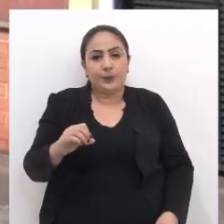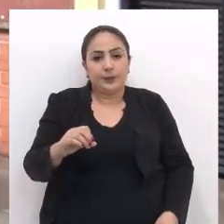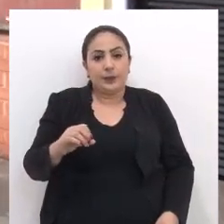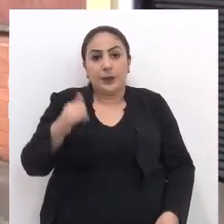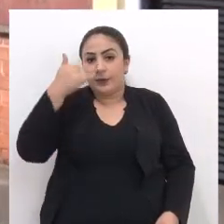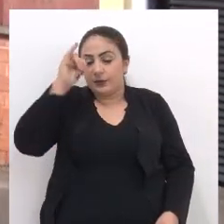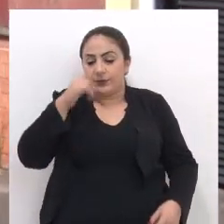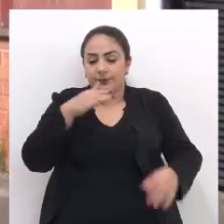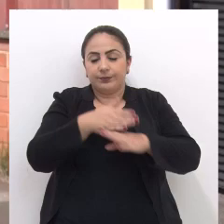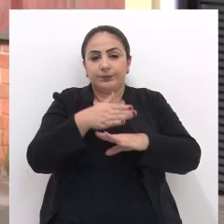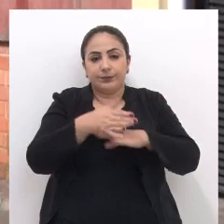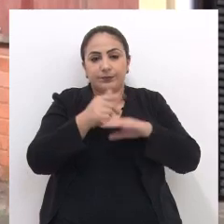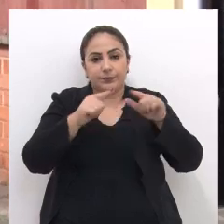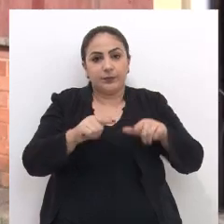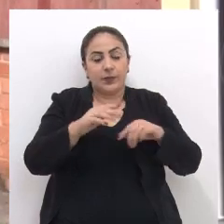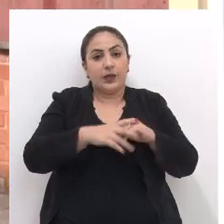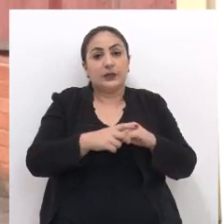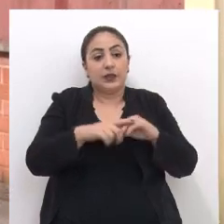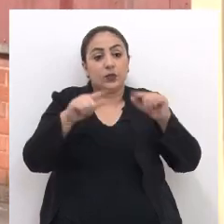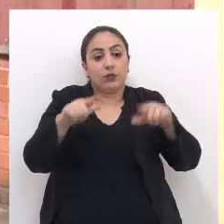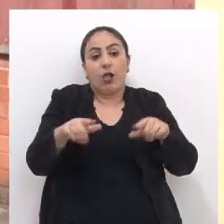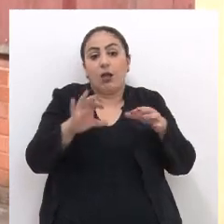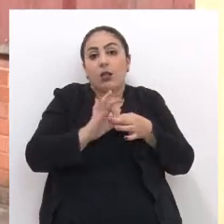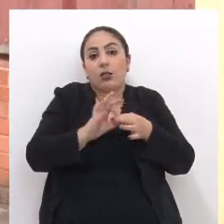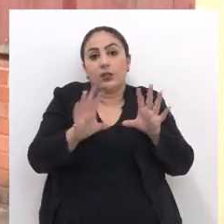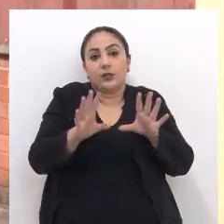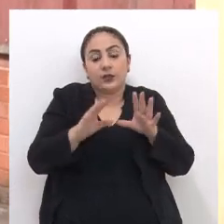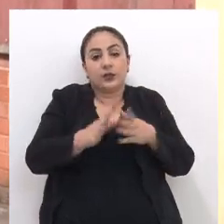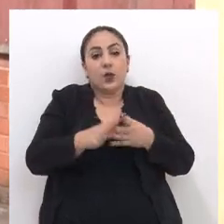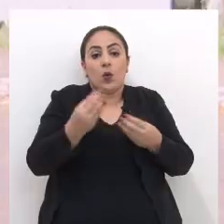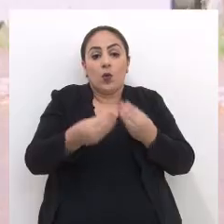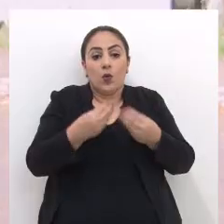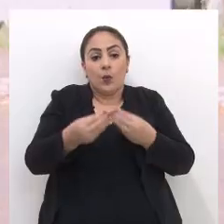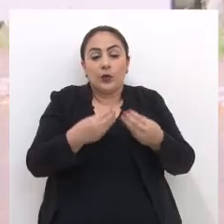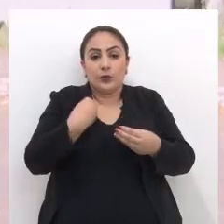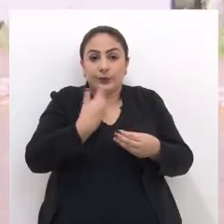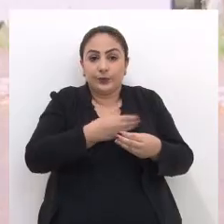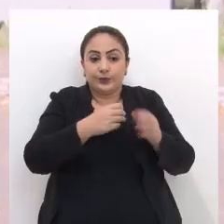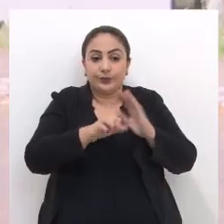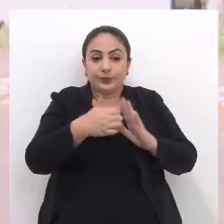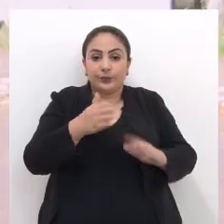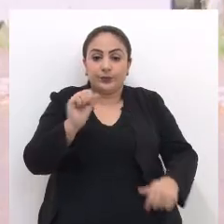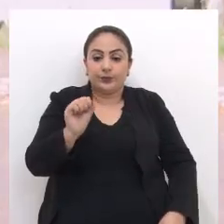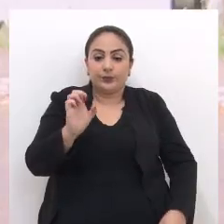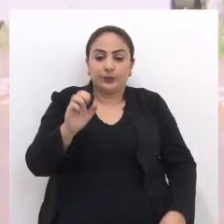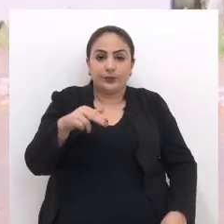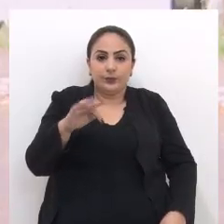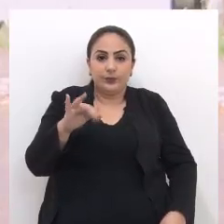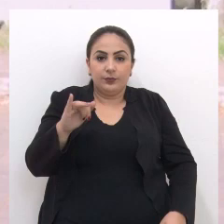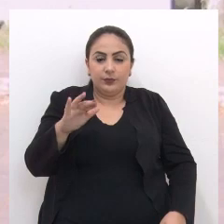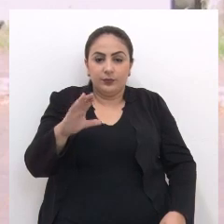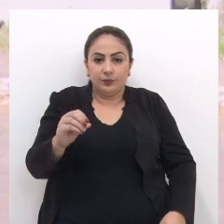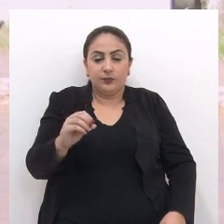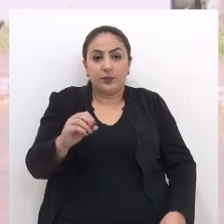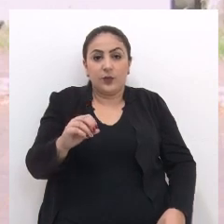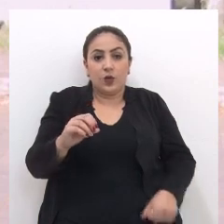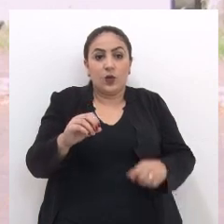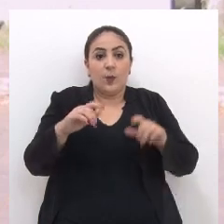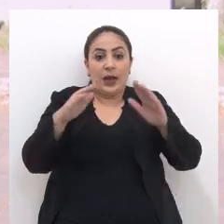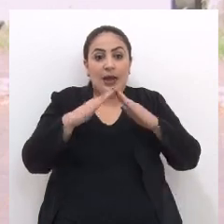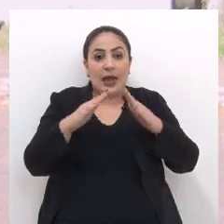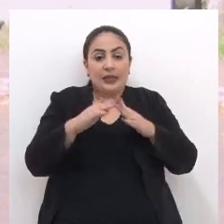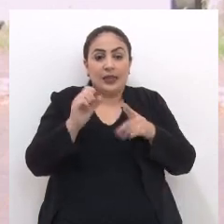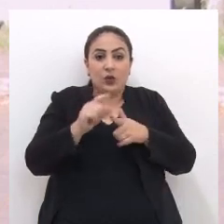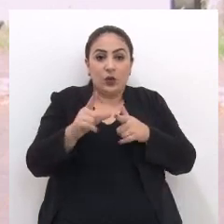para que eles não entrem mais dentro desse espaço e está um espaço que está ocioso. De conta partida, nós temos no Primeiro Centenário um ambulatório, que é uma casa